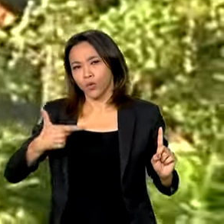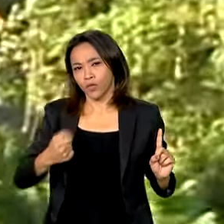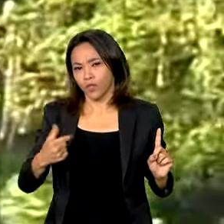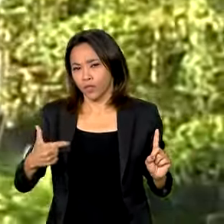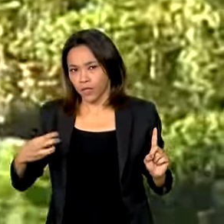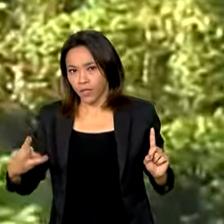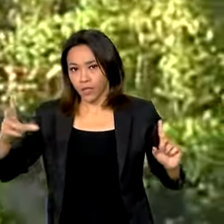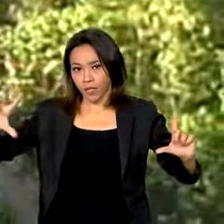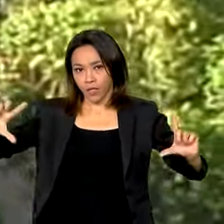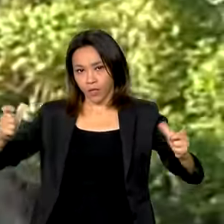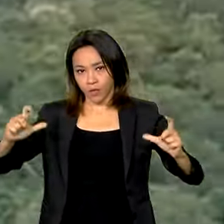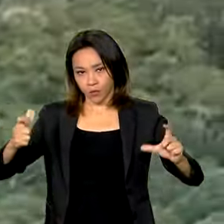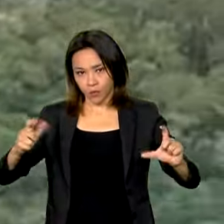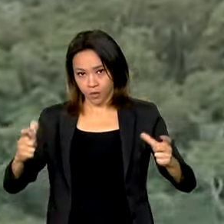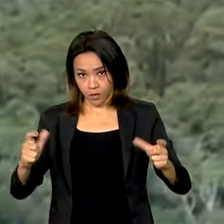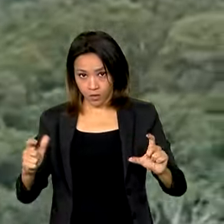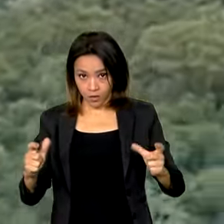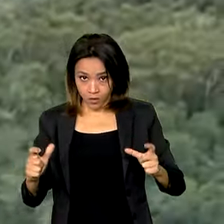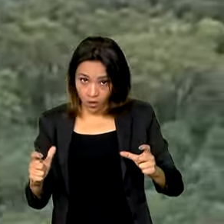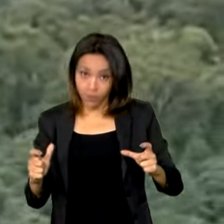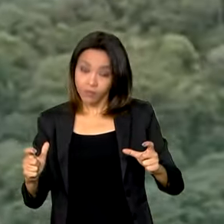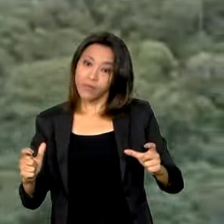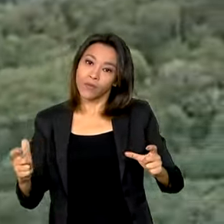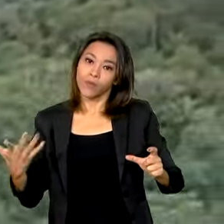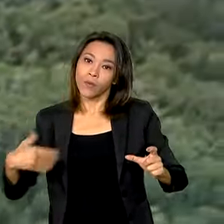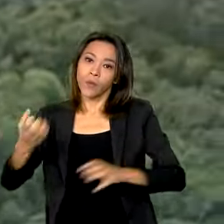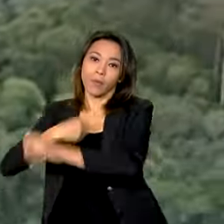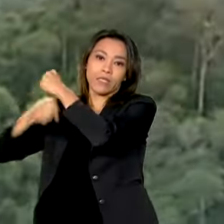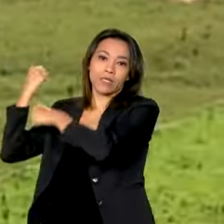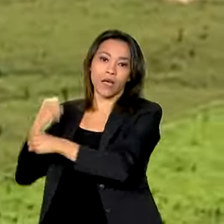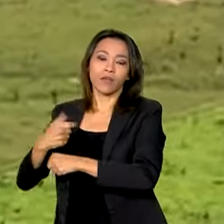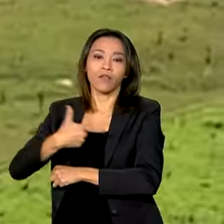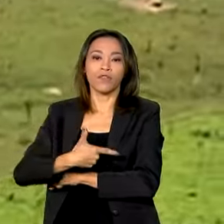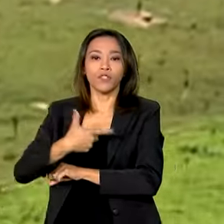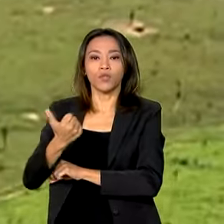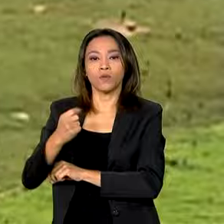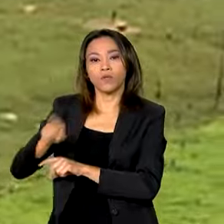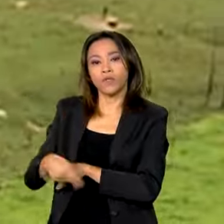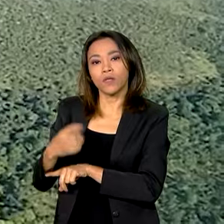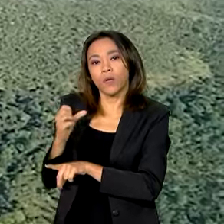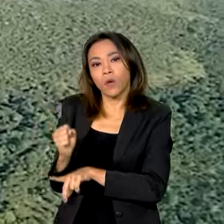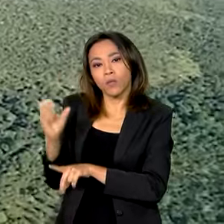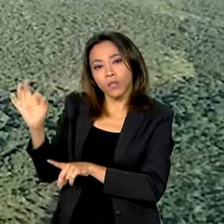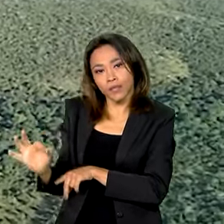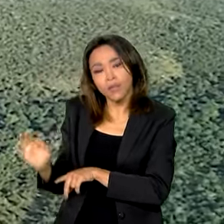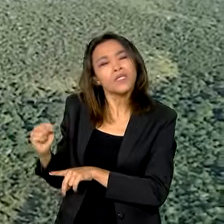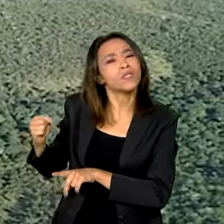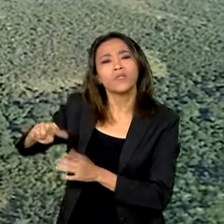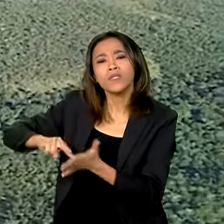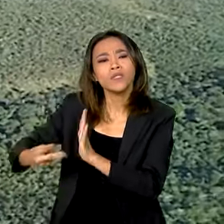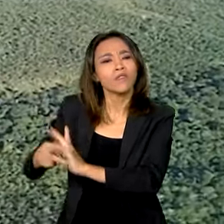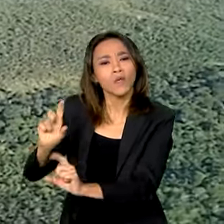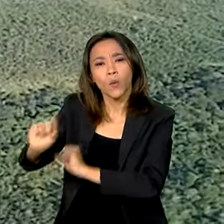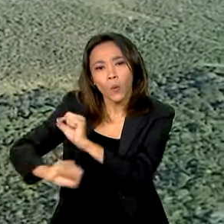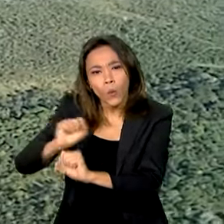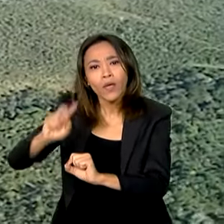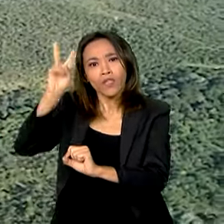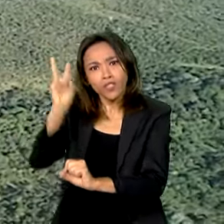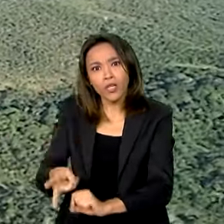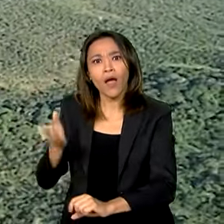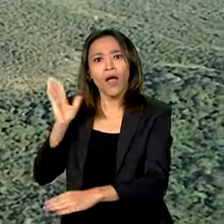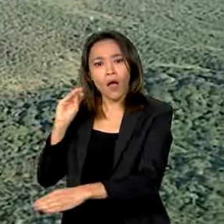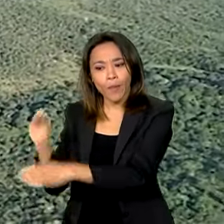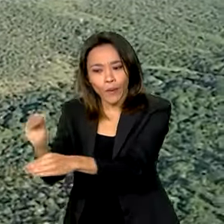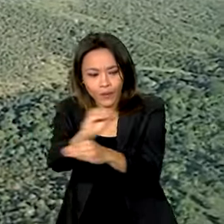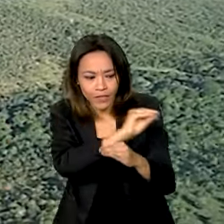A queda em relação ao ano anterior é de 21,8%. Isso significa que foram protegidos